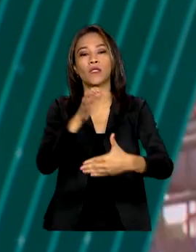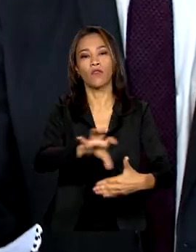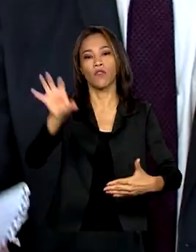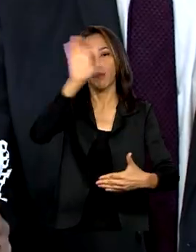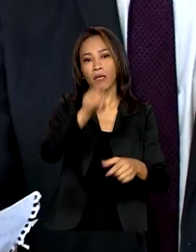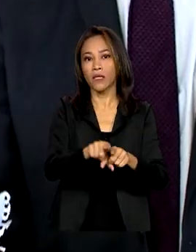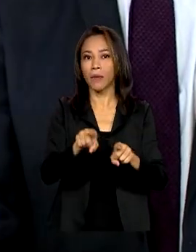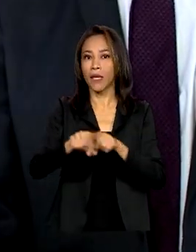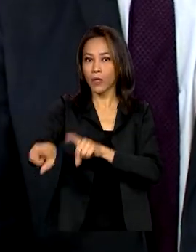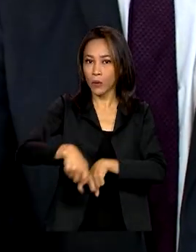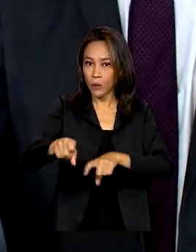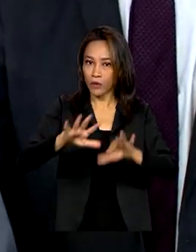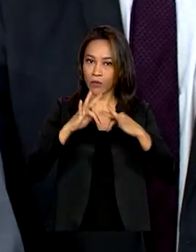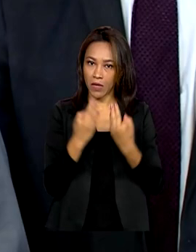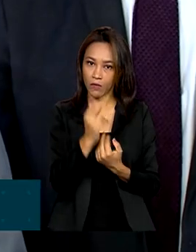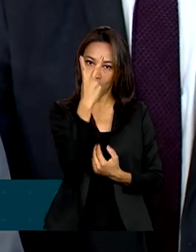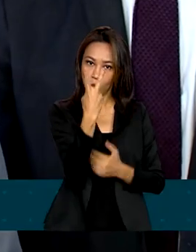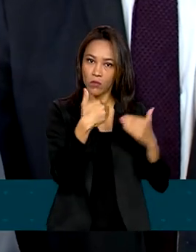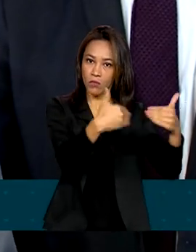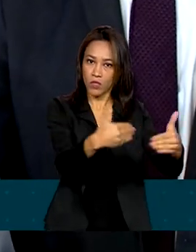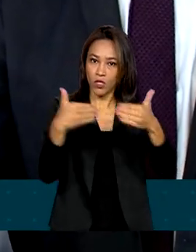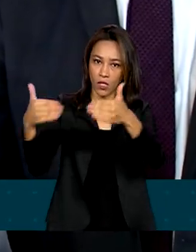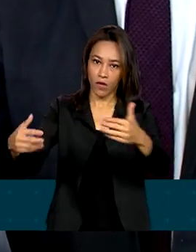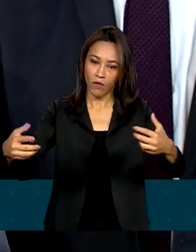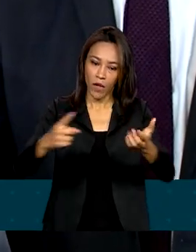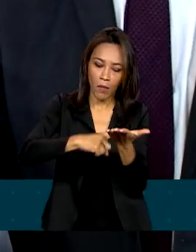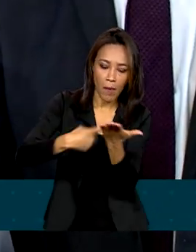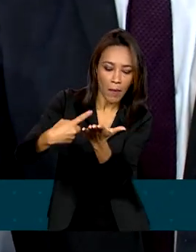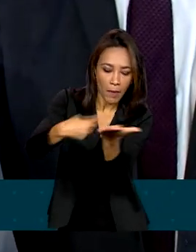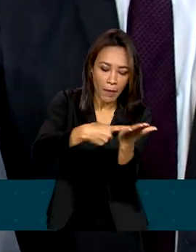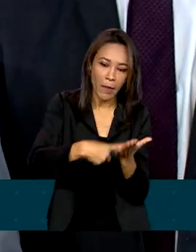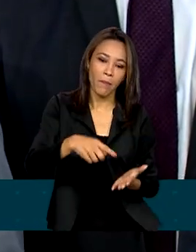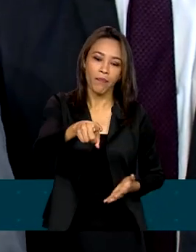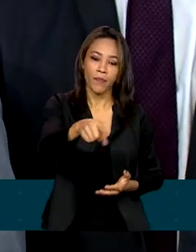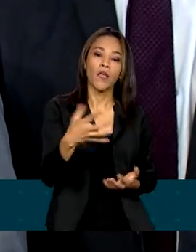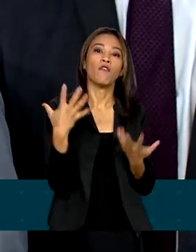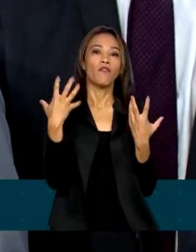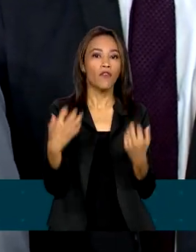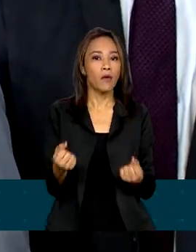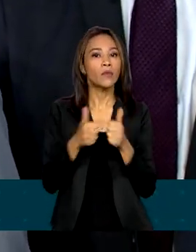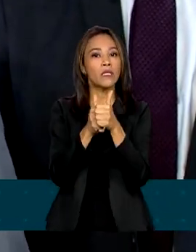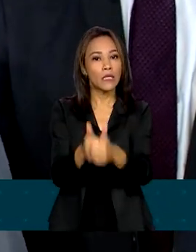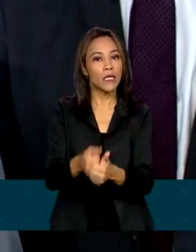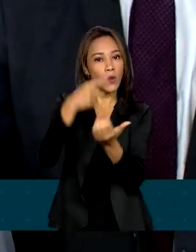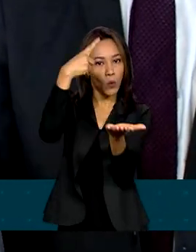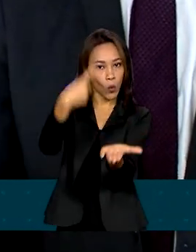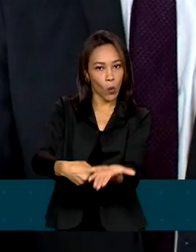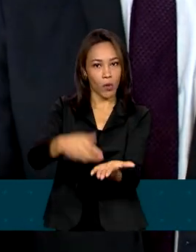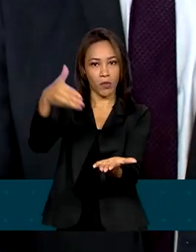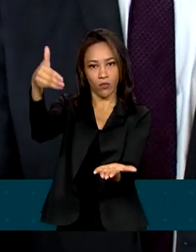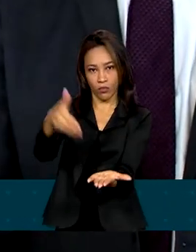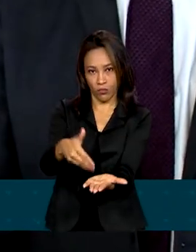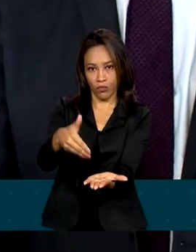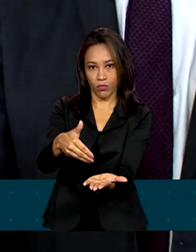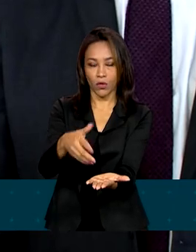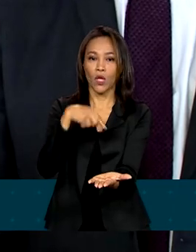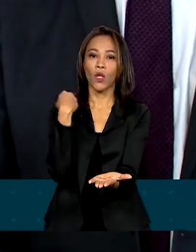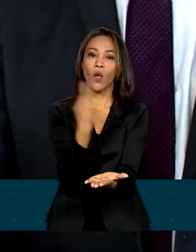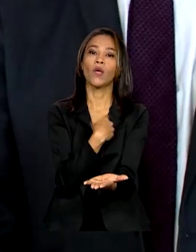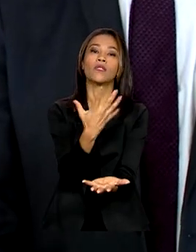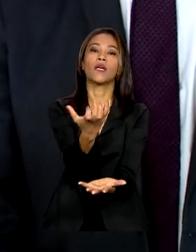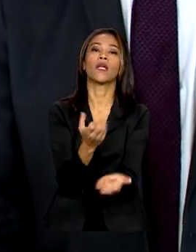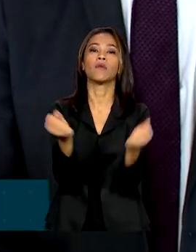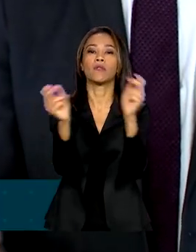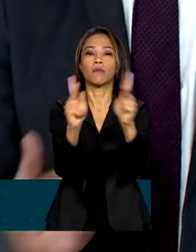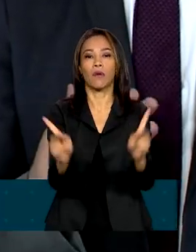Todos nós vamos trabalhar pelo cumprimento daquele acordo, que nós queremos paz no campo.